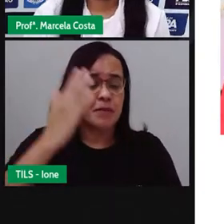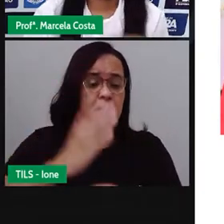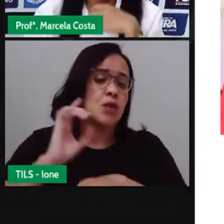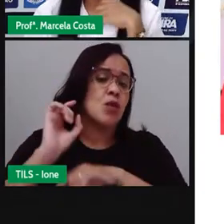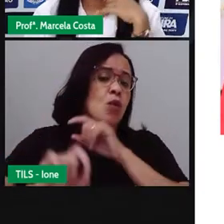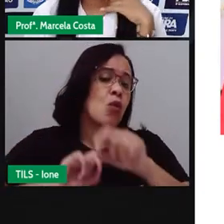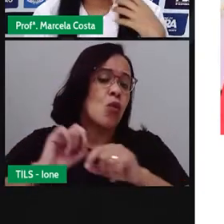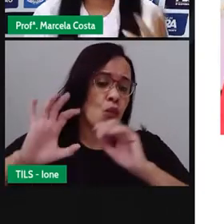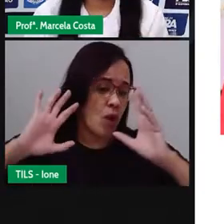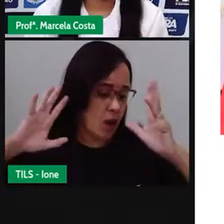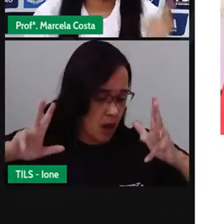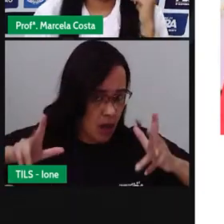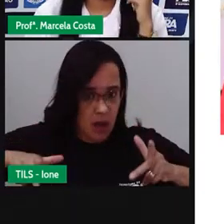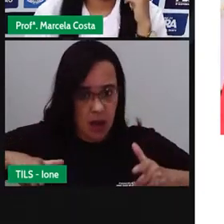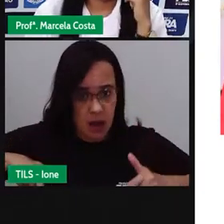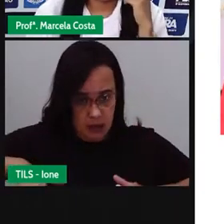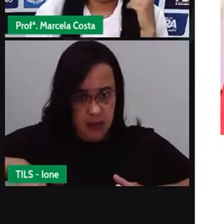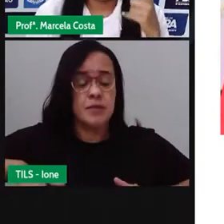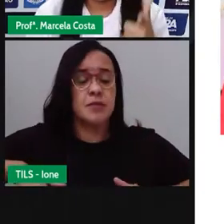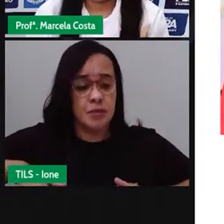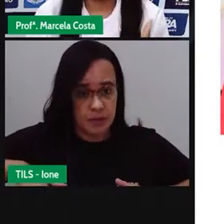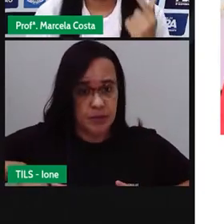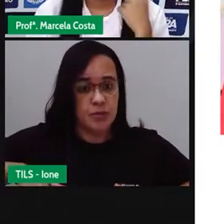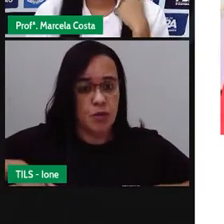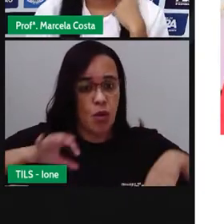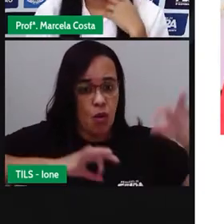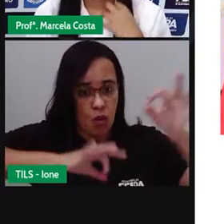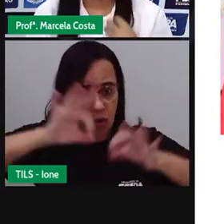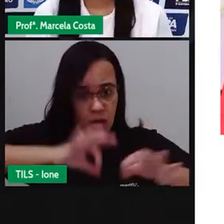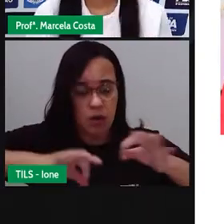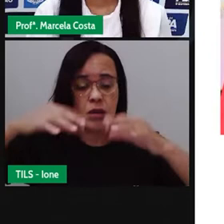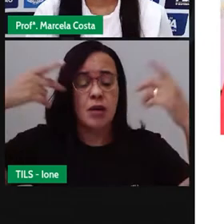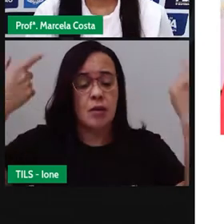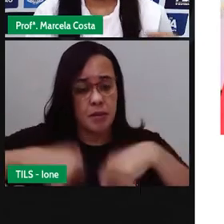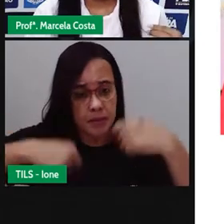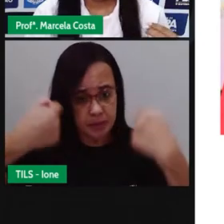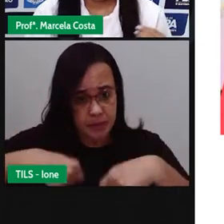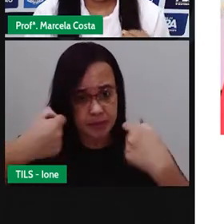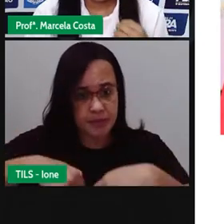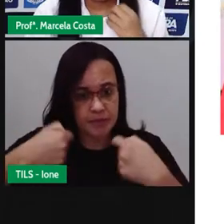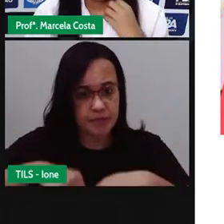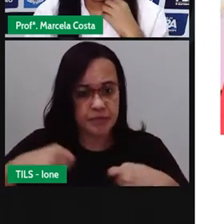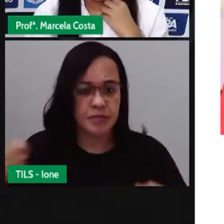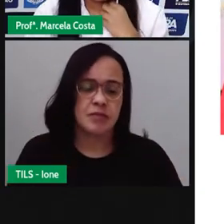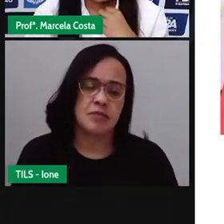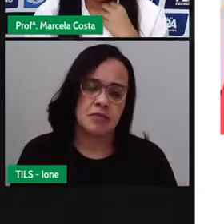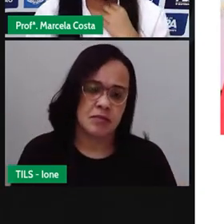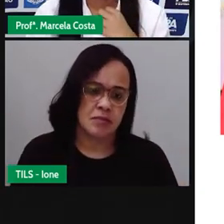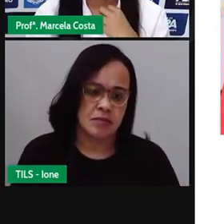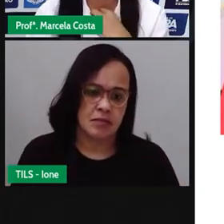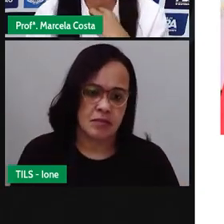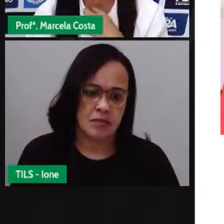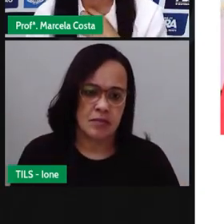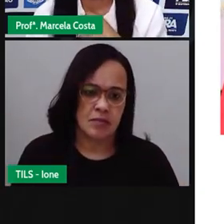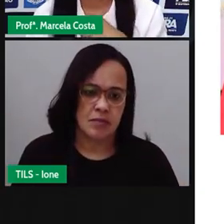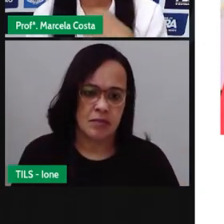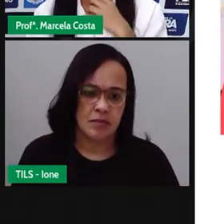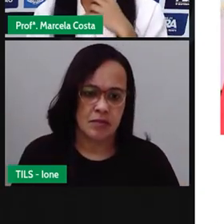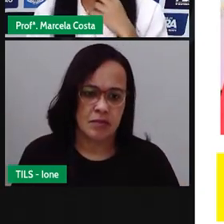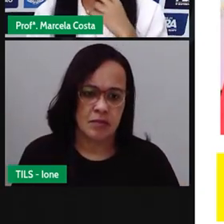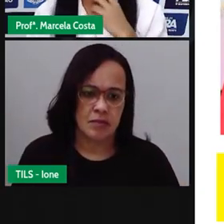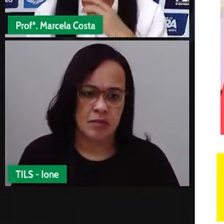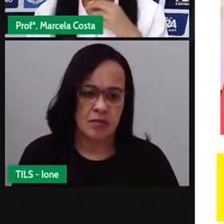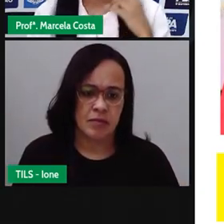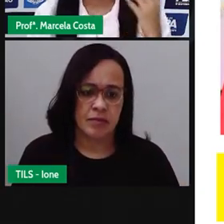do início, quanto em outra feira que vocês podem visitar, porque se não tivesse cuidado,